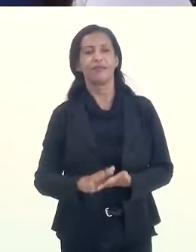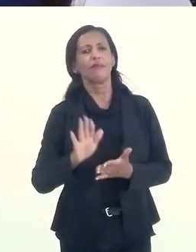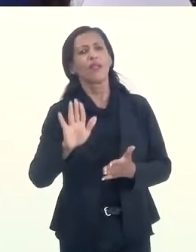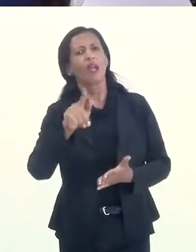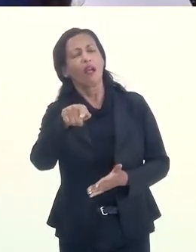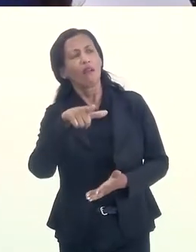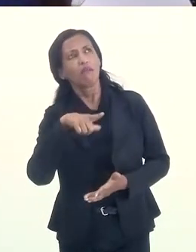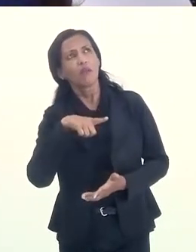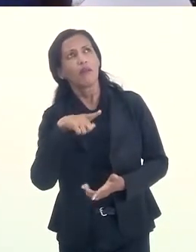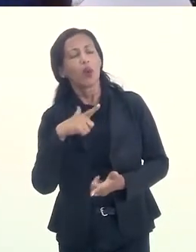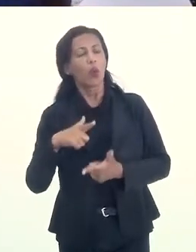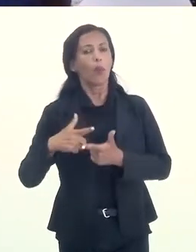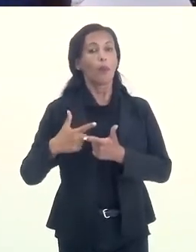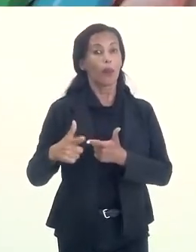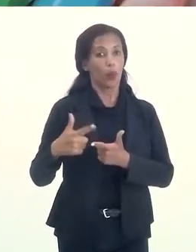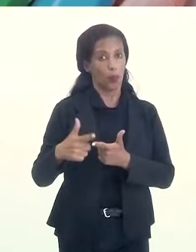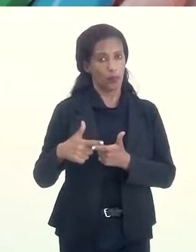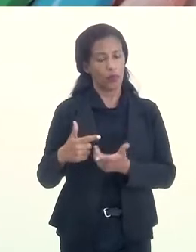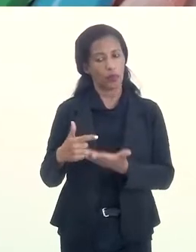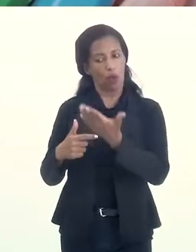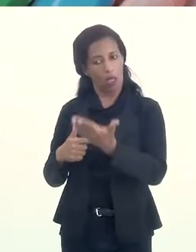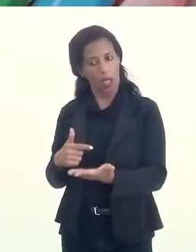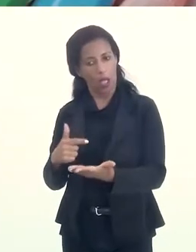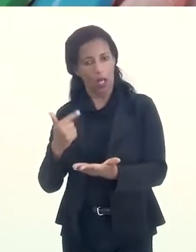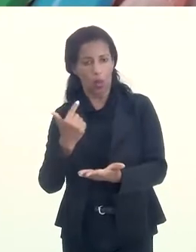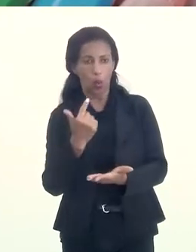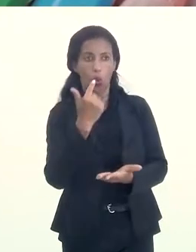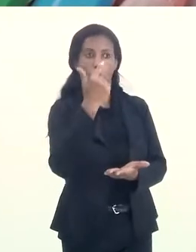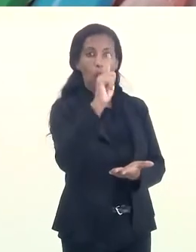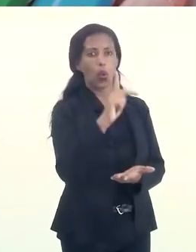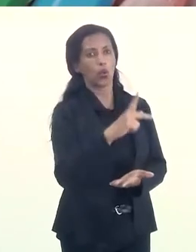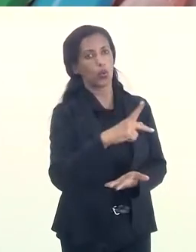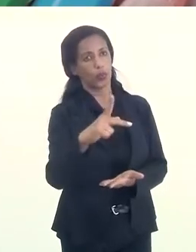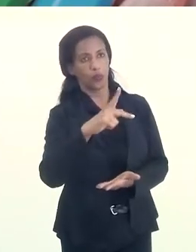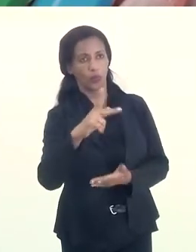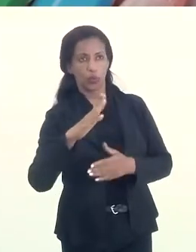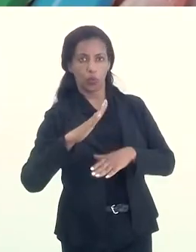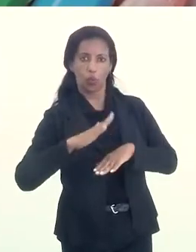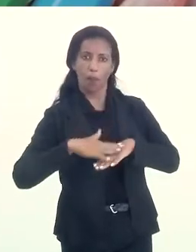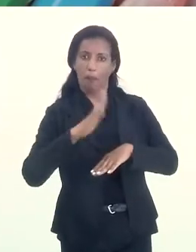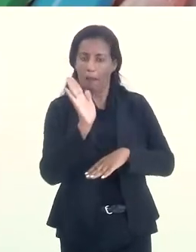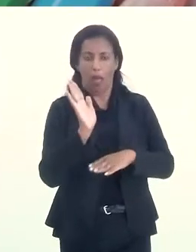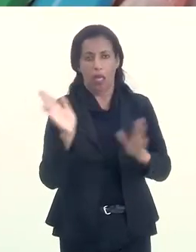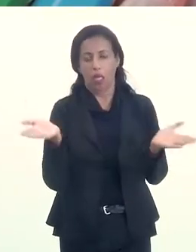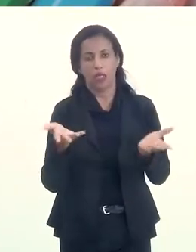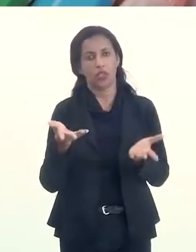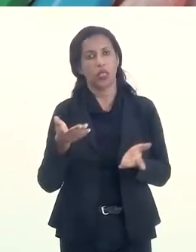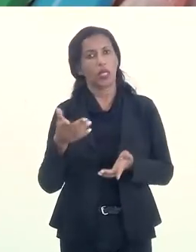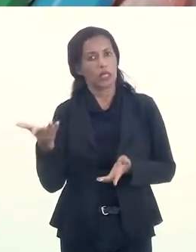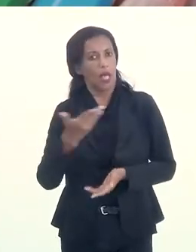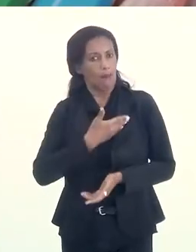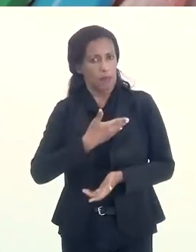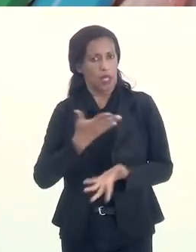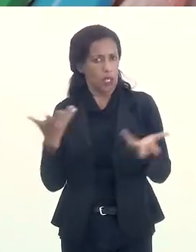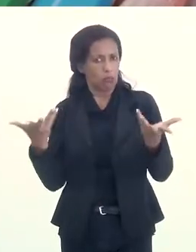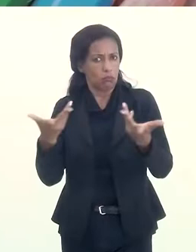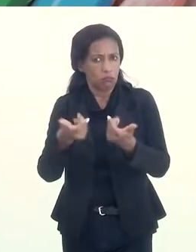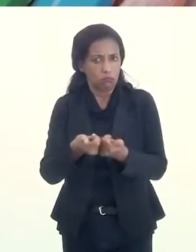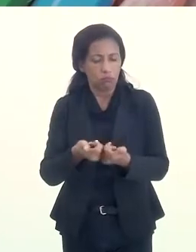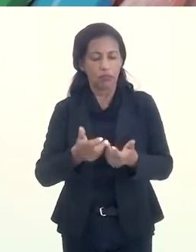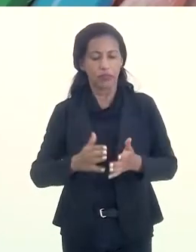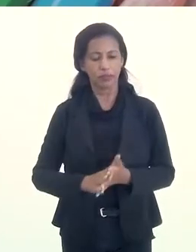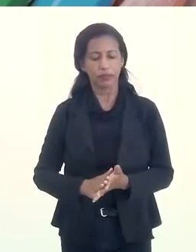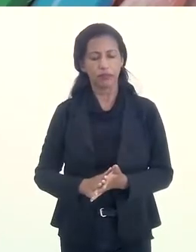Mas teve algum professor, além dela, ou algum ensinamento dela a mais, além dessa amizade linda, maravilhosa,